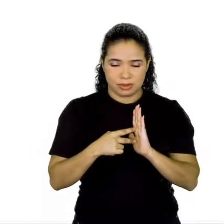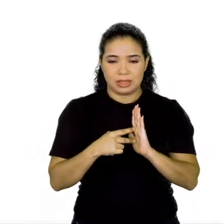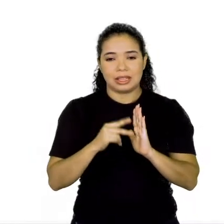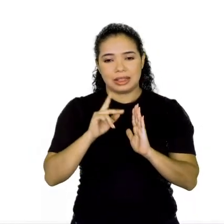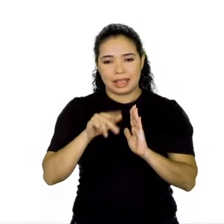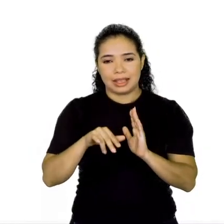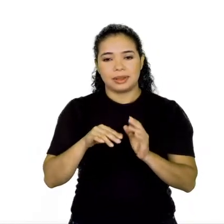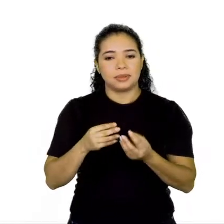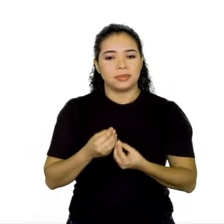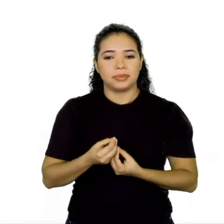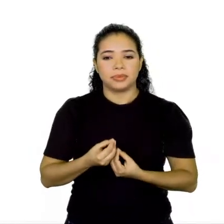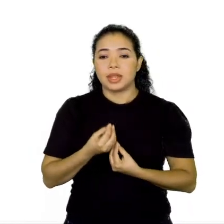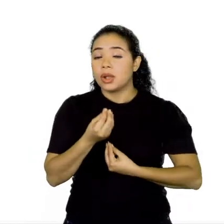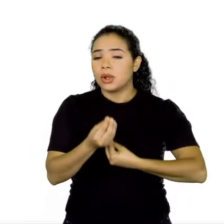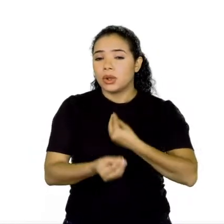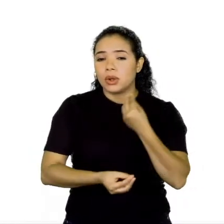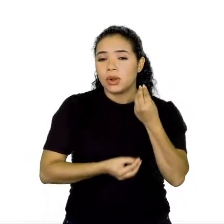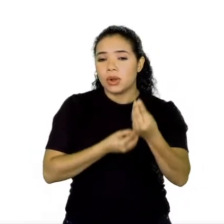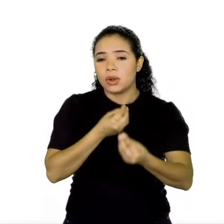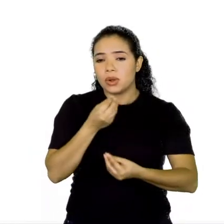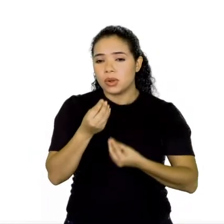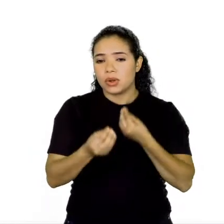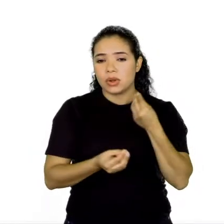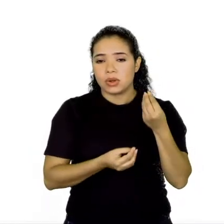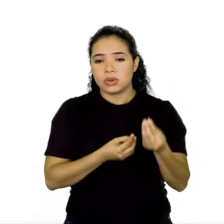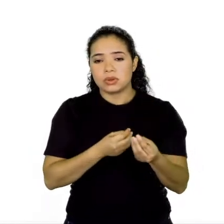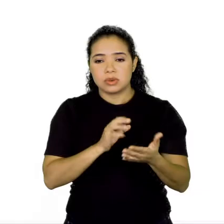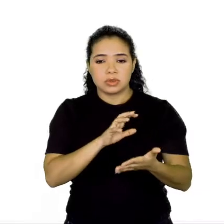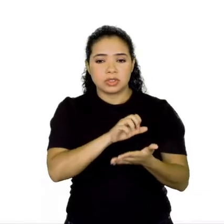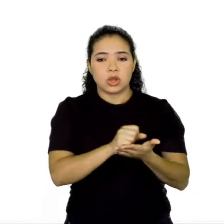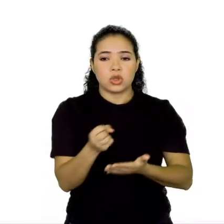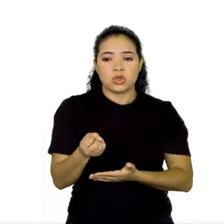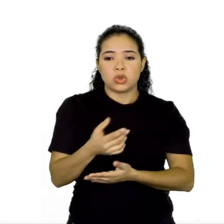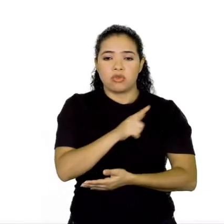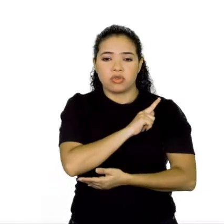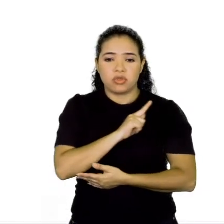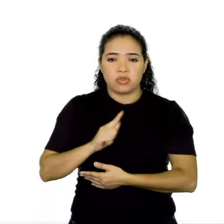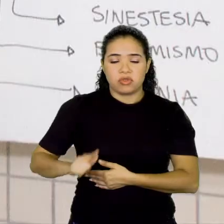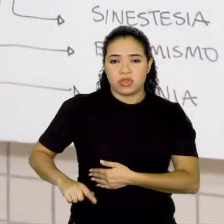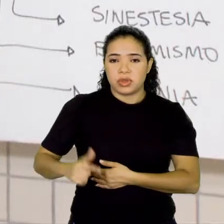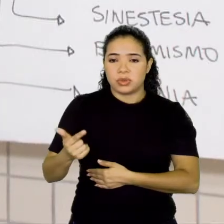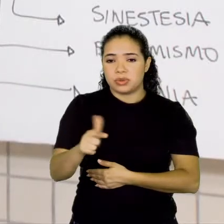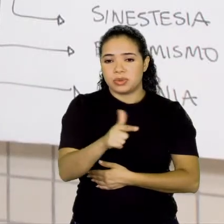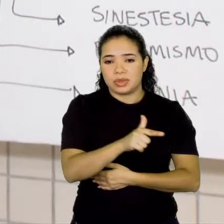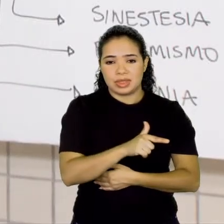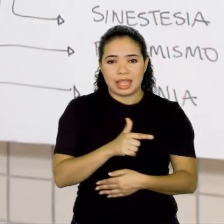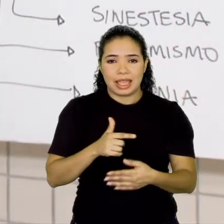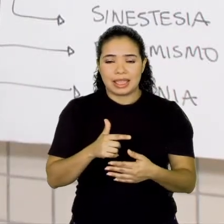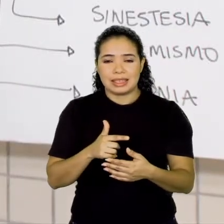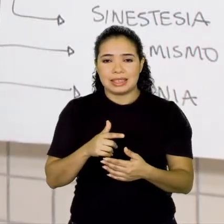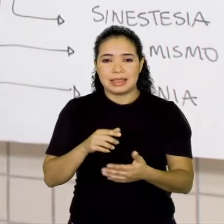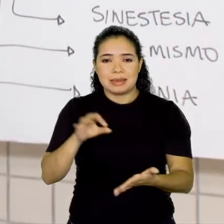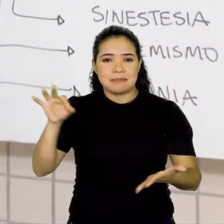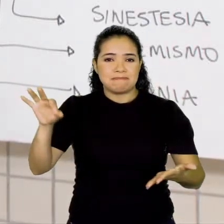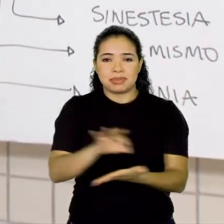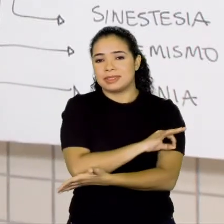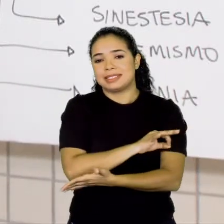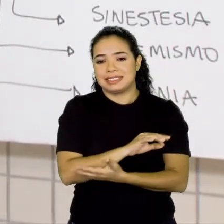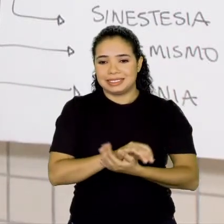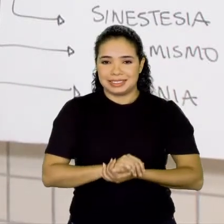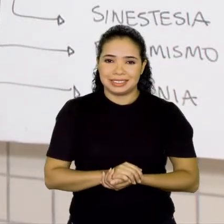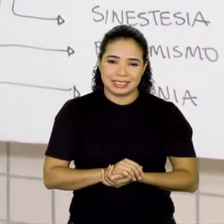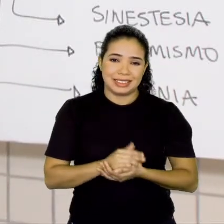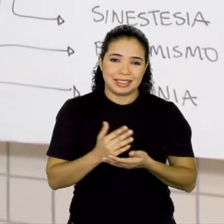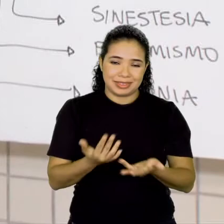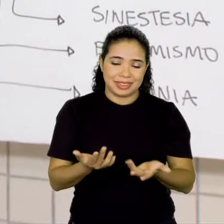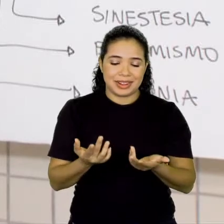diz o seguinte, como alistar-me se o novo governo não tem inimigos? Então, é totalmente o contrário. Lá durante a